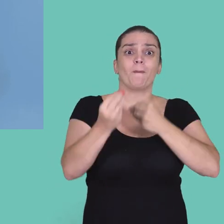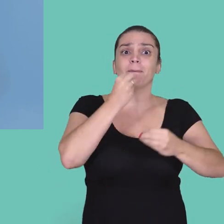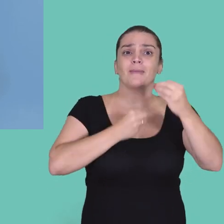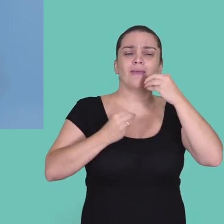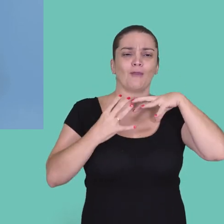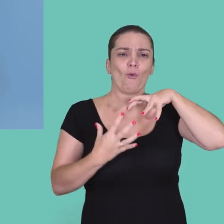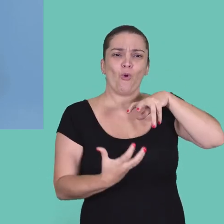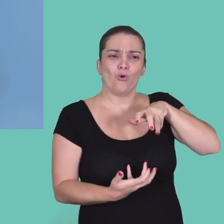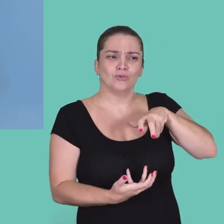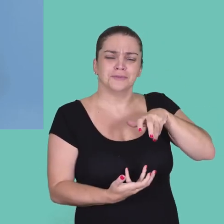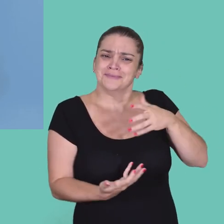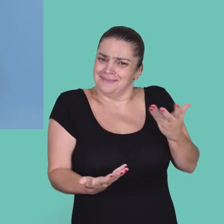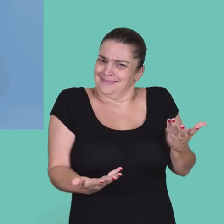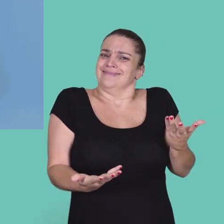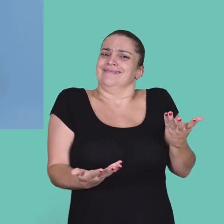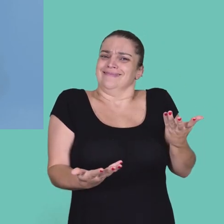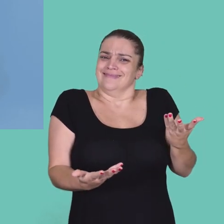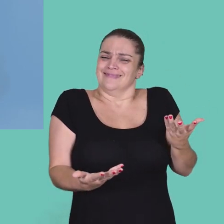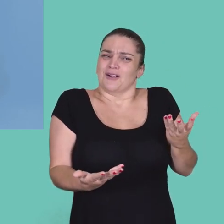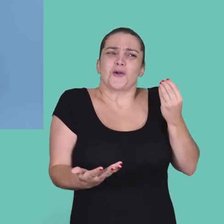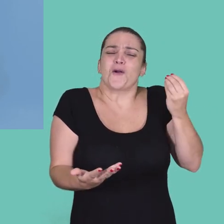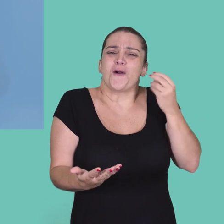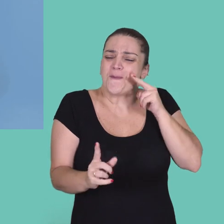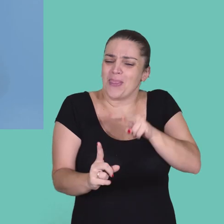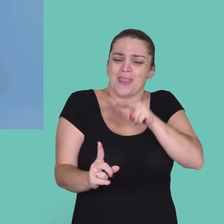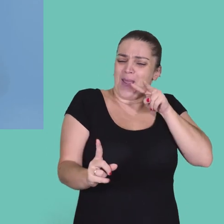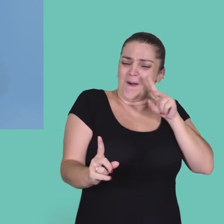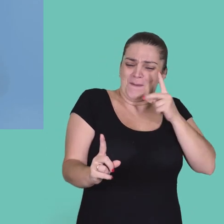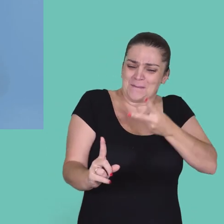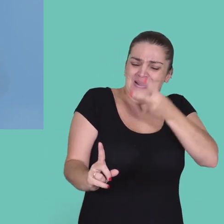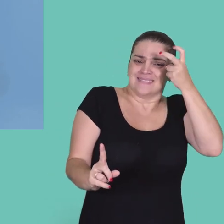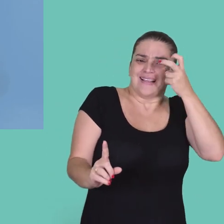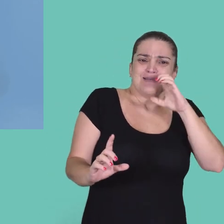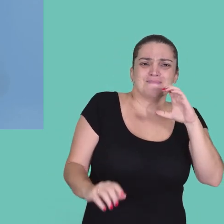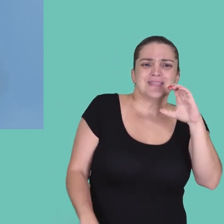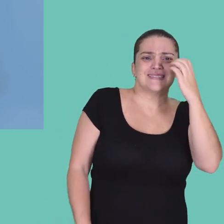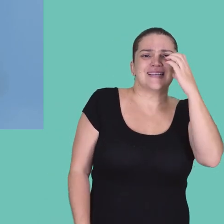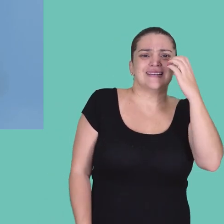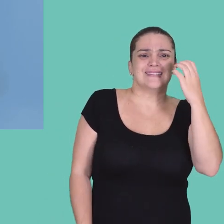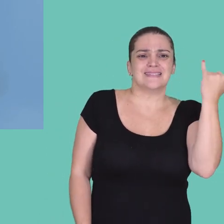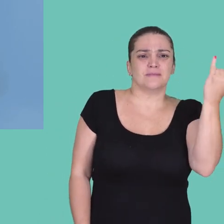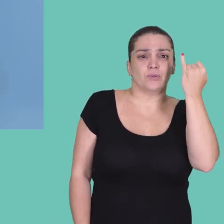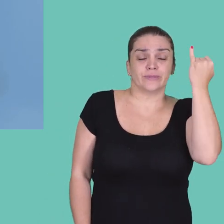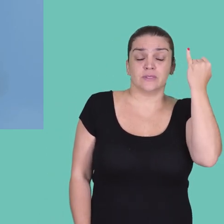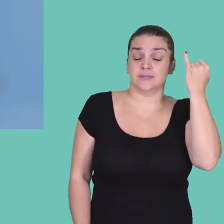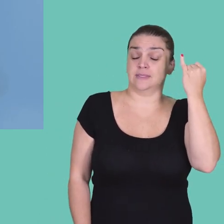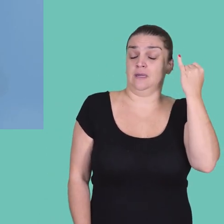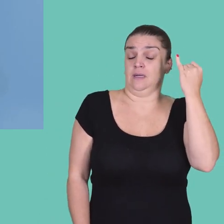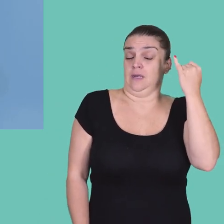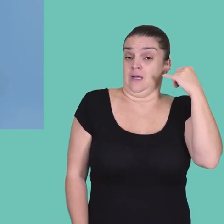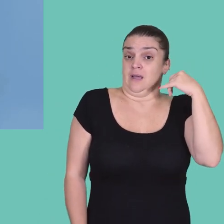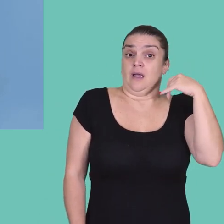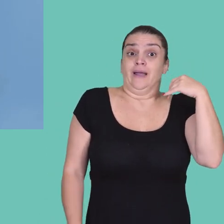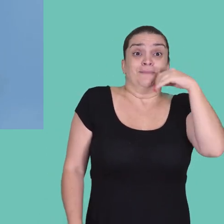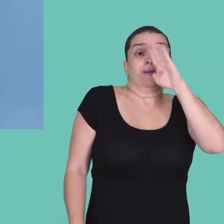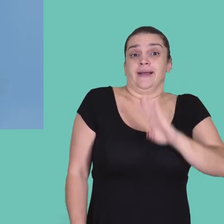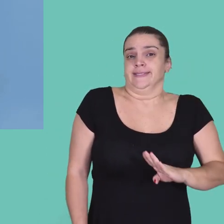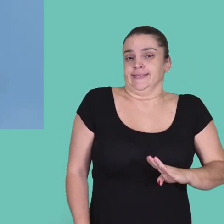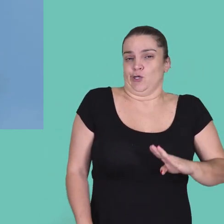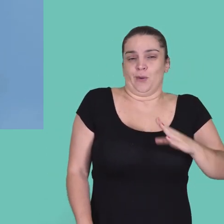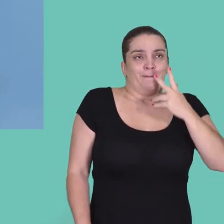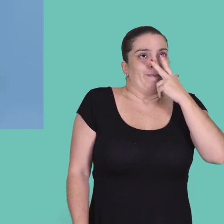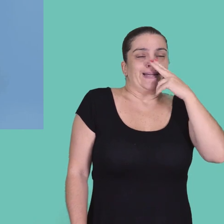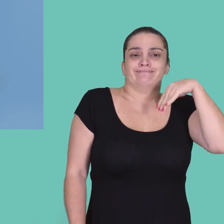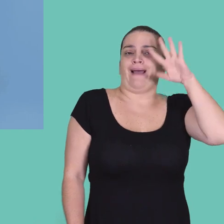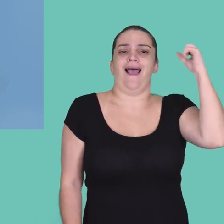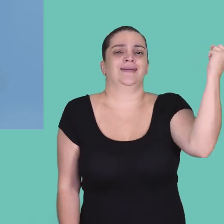mais comida no planeta. Mas essa situação de não reconhecer o valor da ciência é ainda mais grave quando a